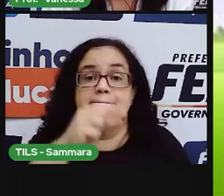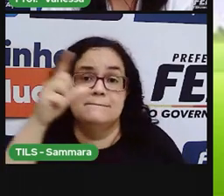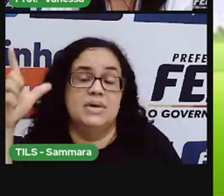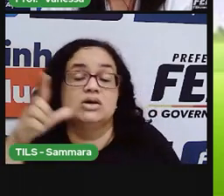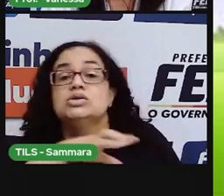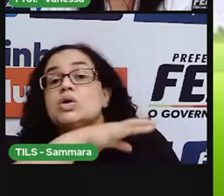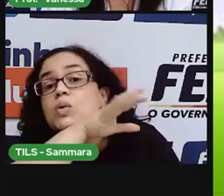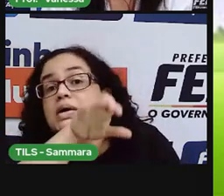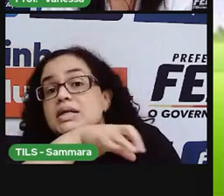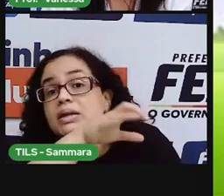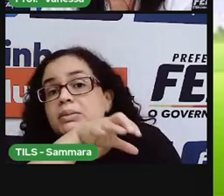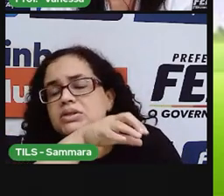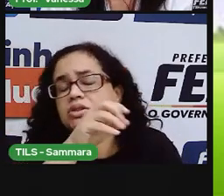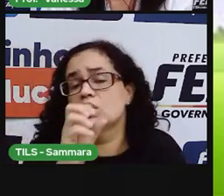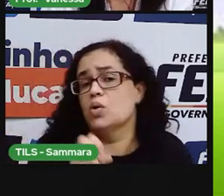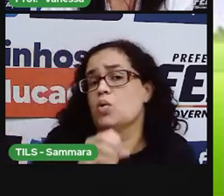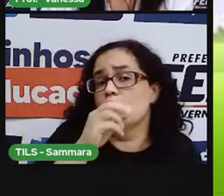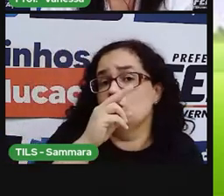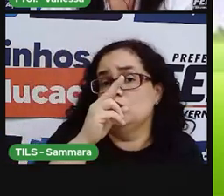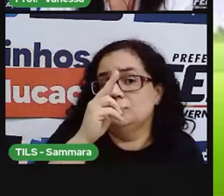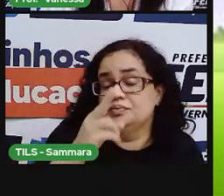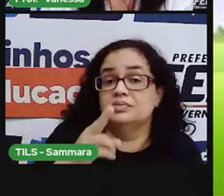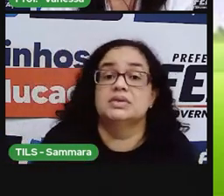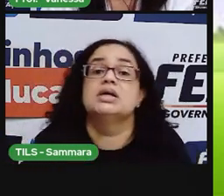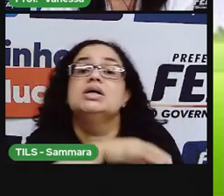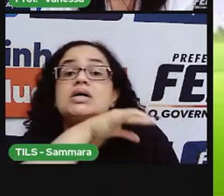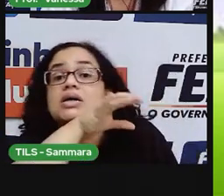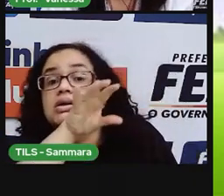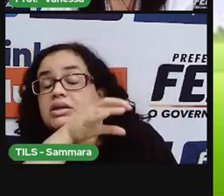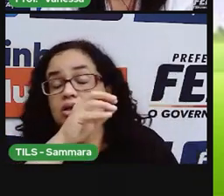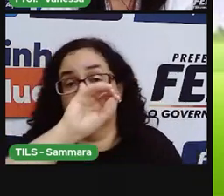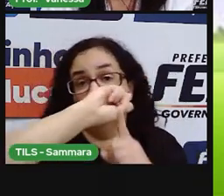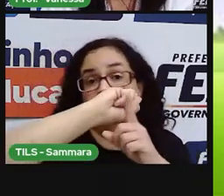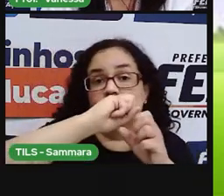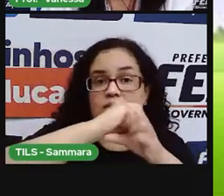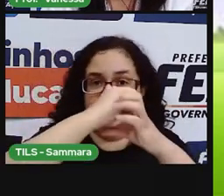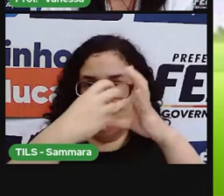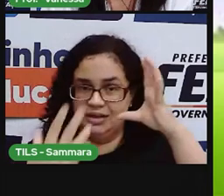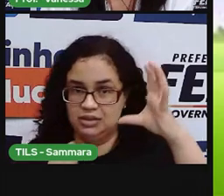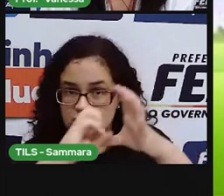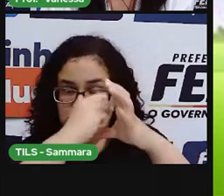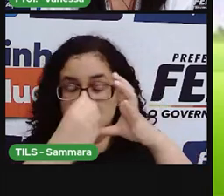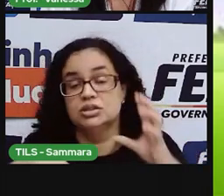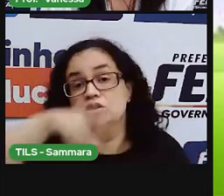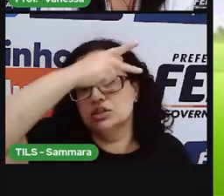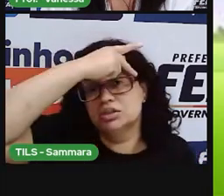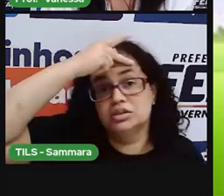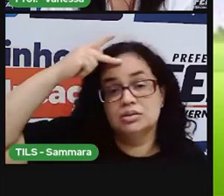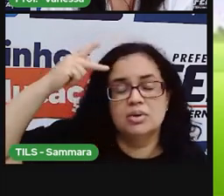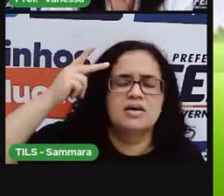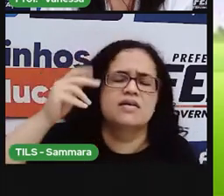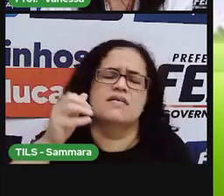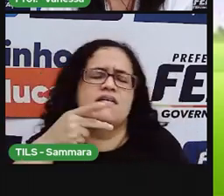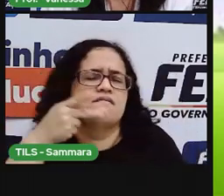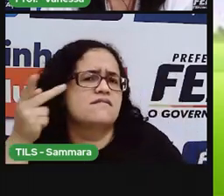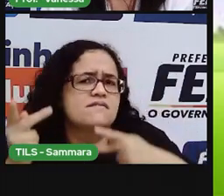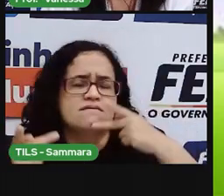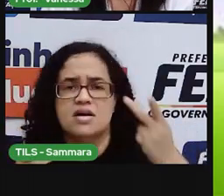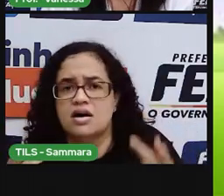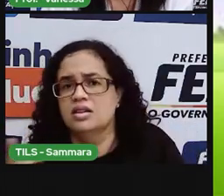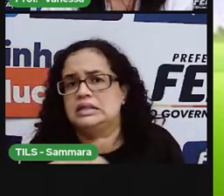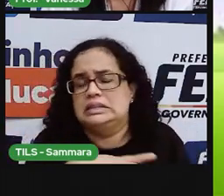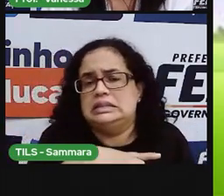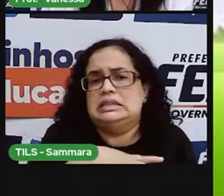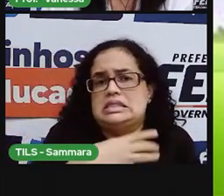personificados. Ou seja, são animais com características de pessoas que falam,